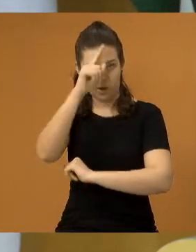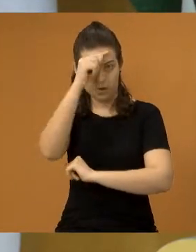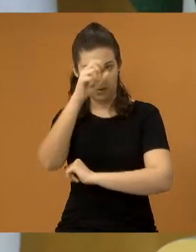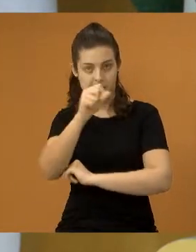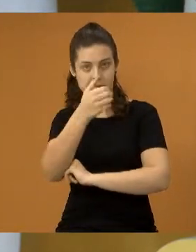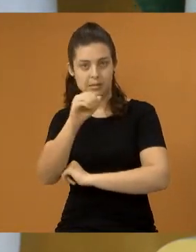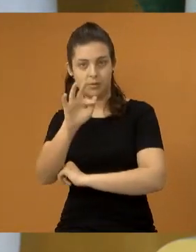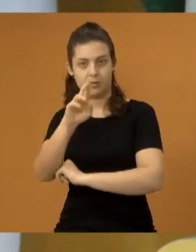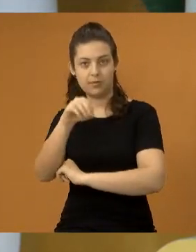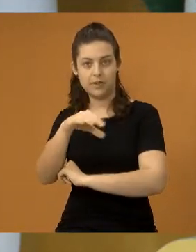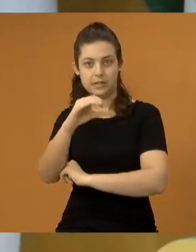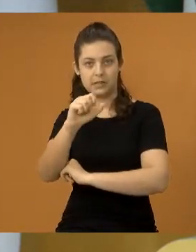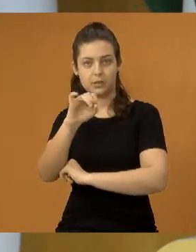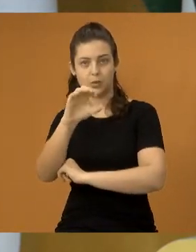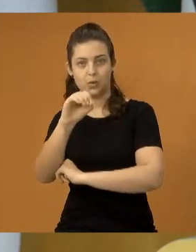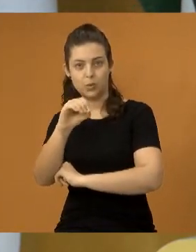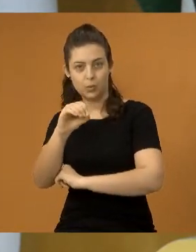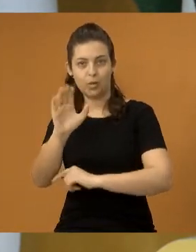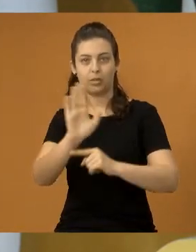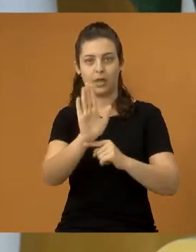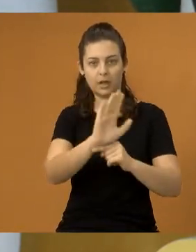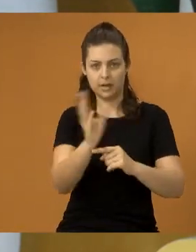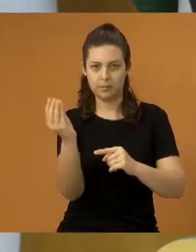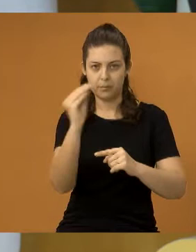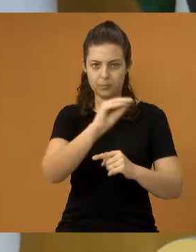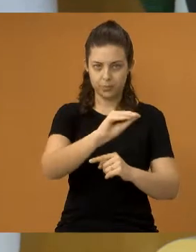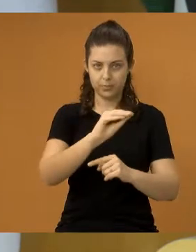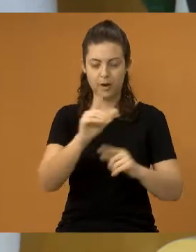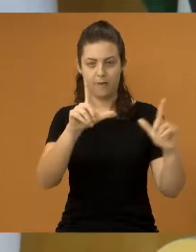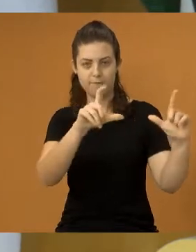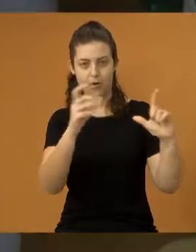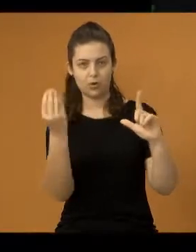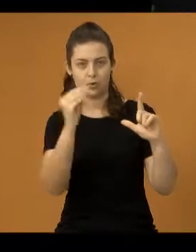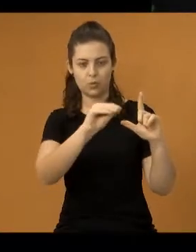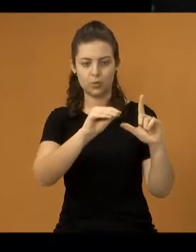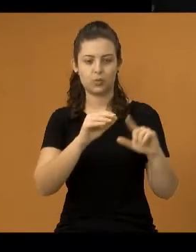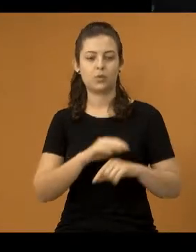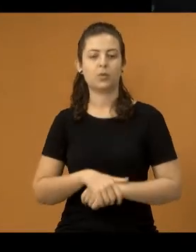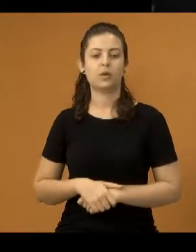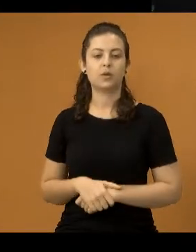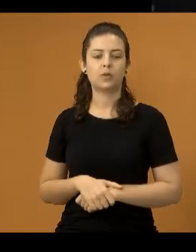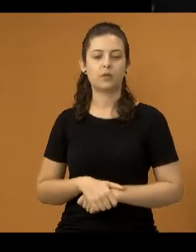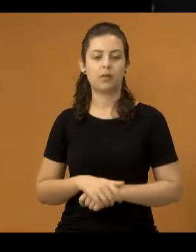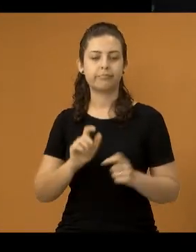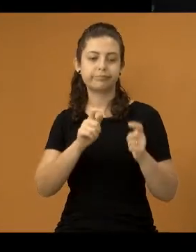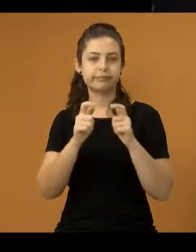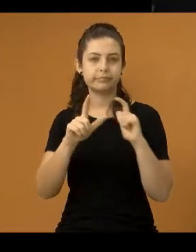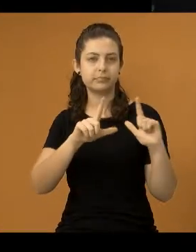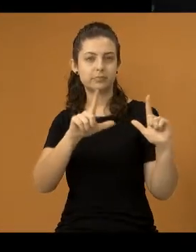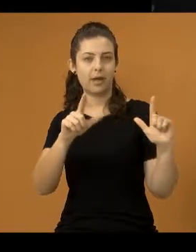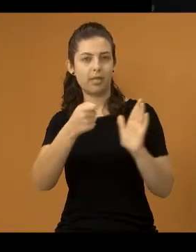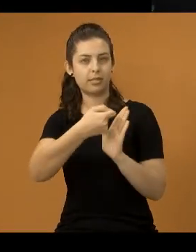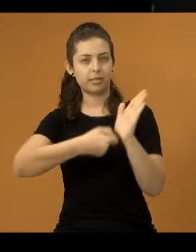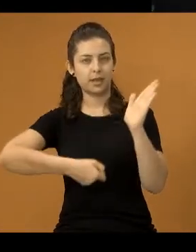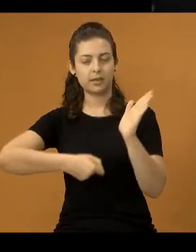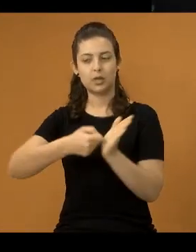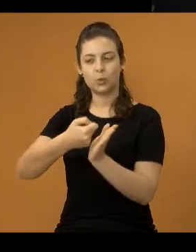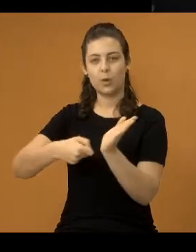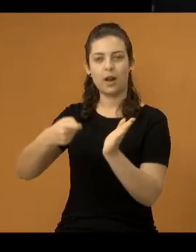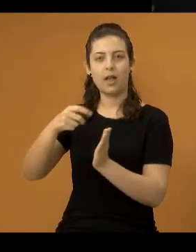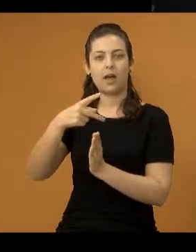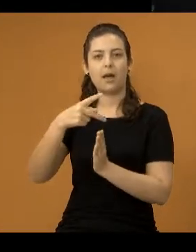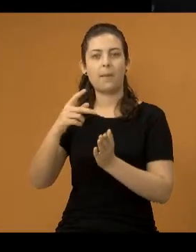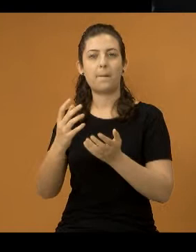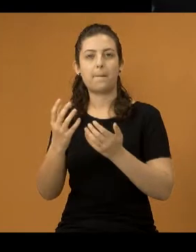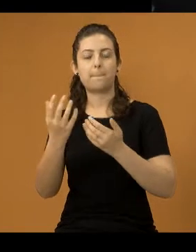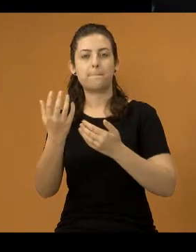Francisco. Se a técnica puder aqui botar a foto da imagem da assinatura do contrato lá no Palácio